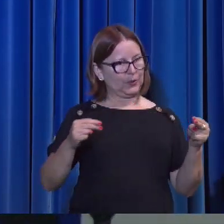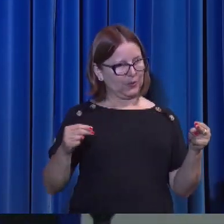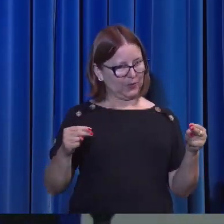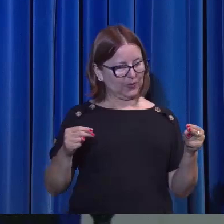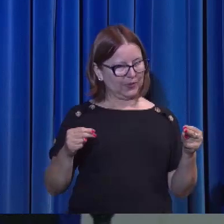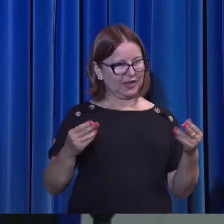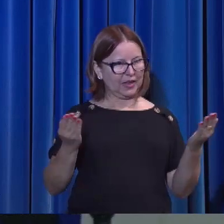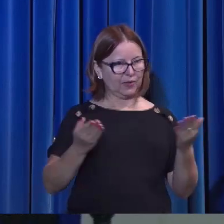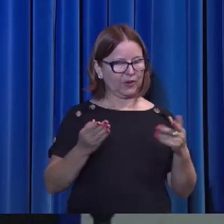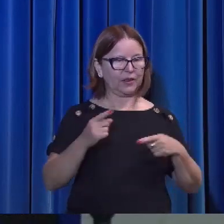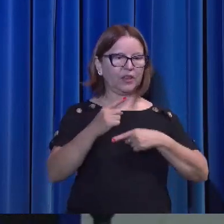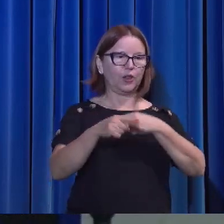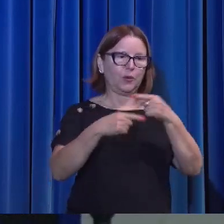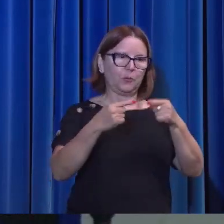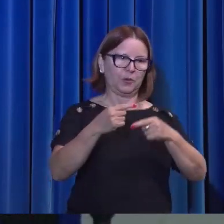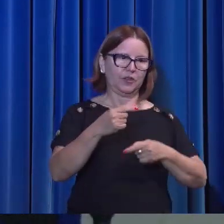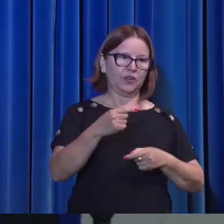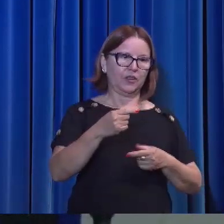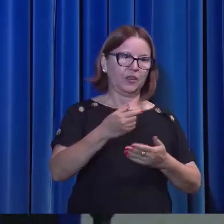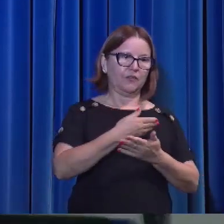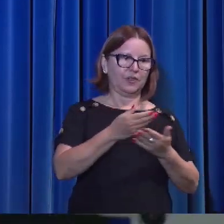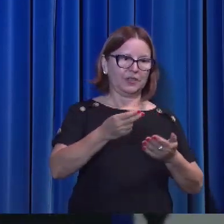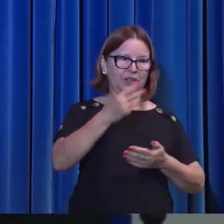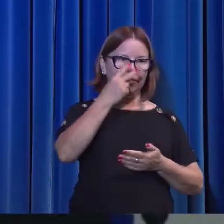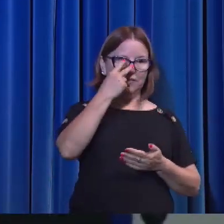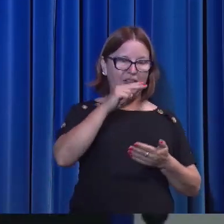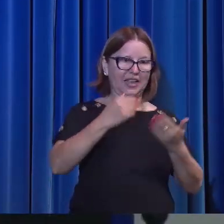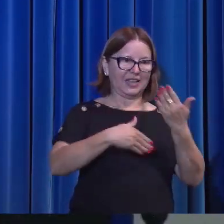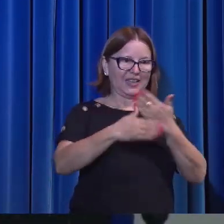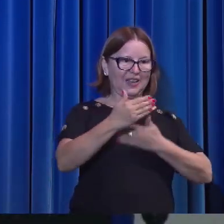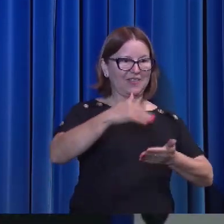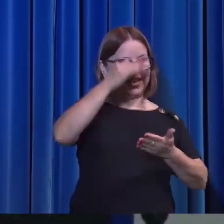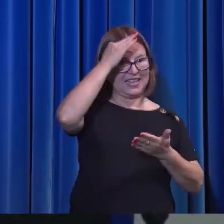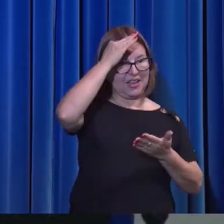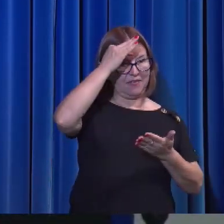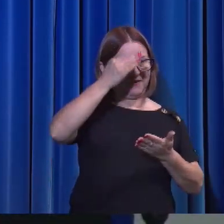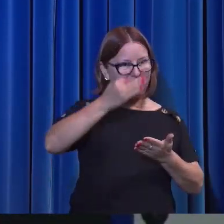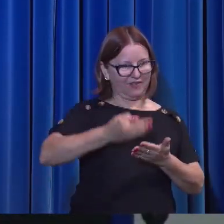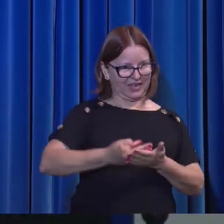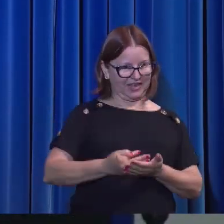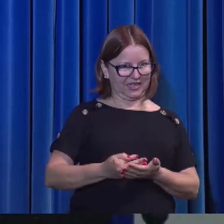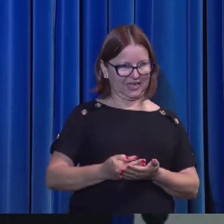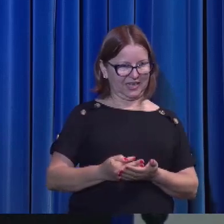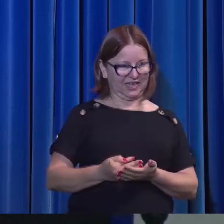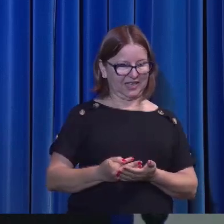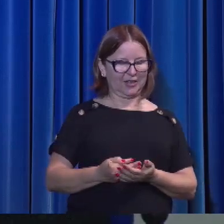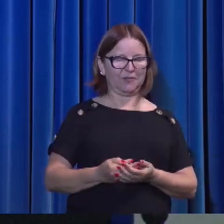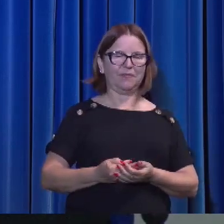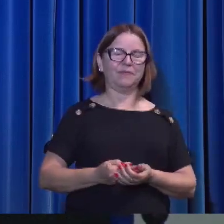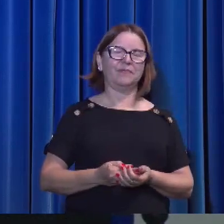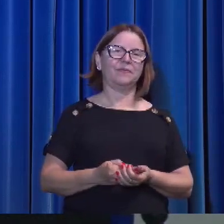vão me ver, mas vão me ver com os olhos da fé. Ainda é convosco.